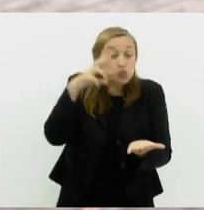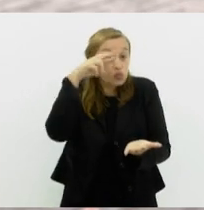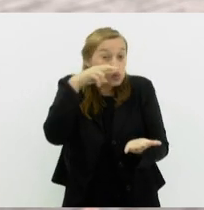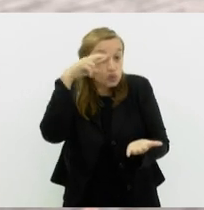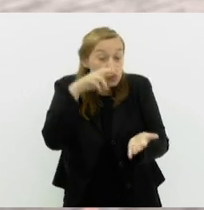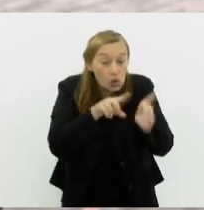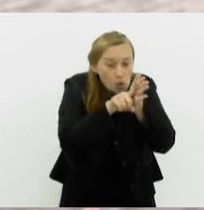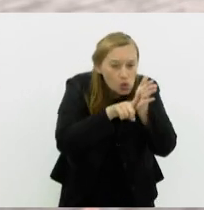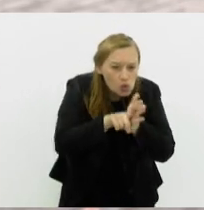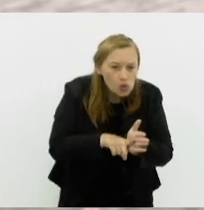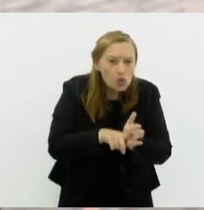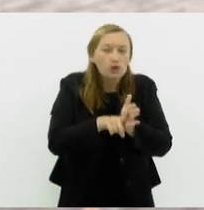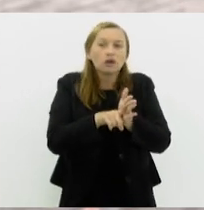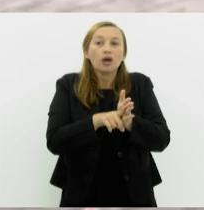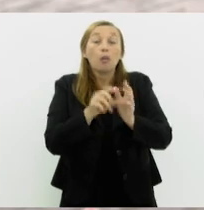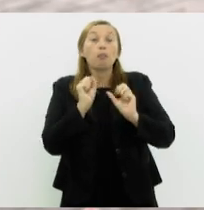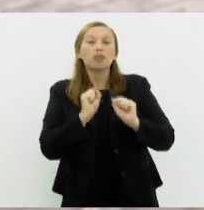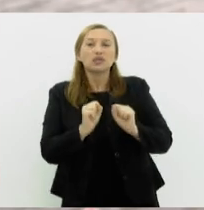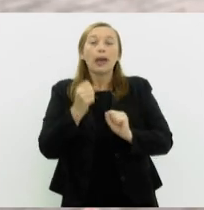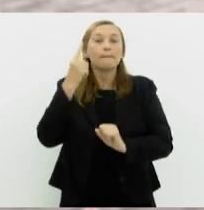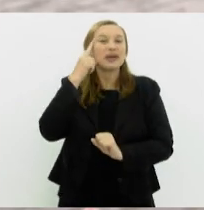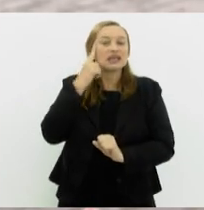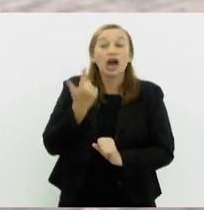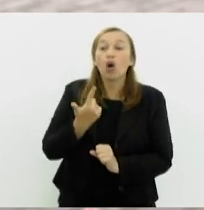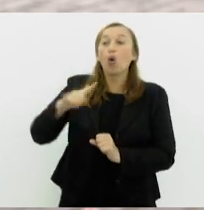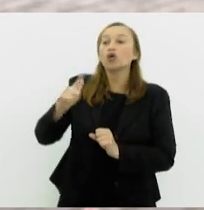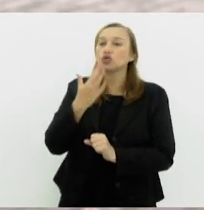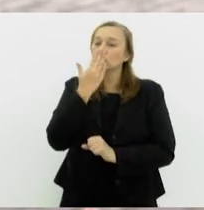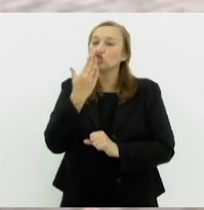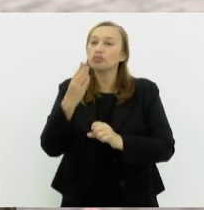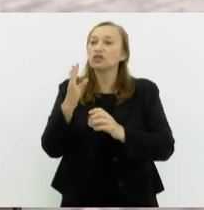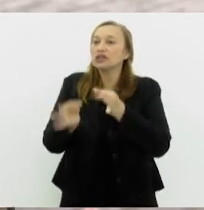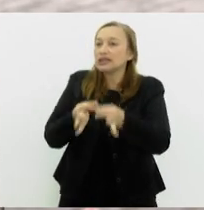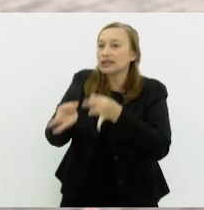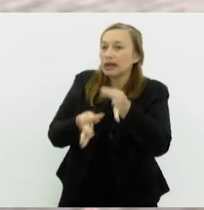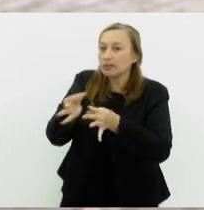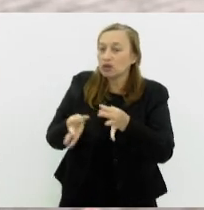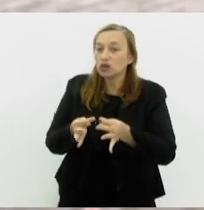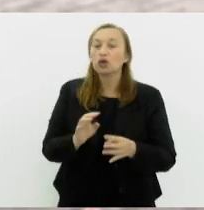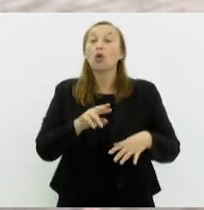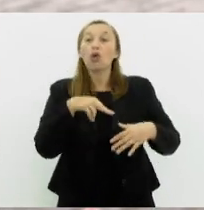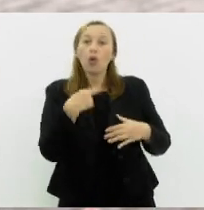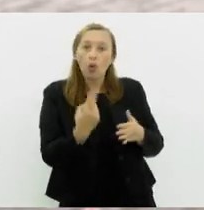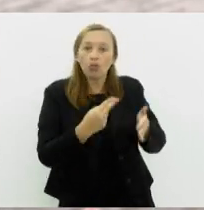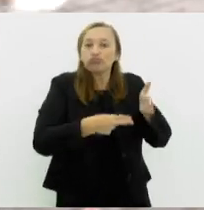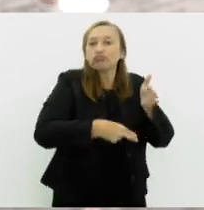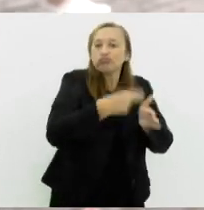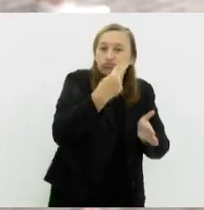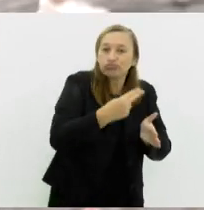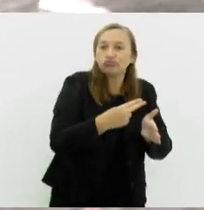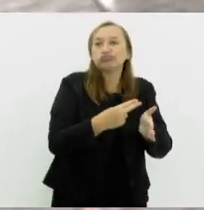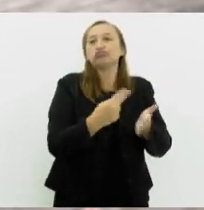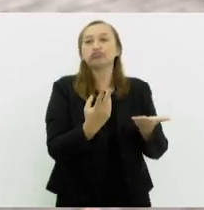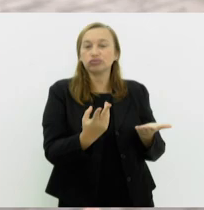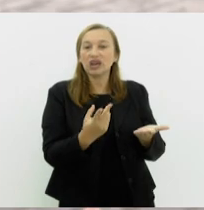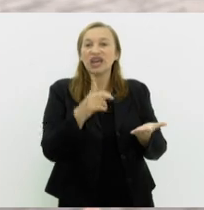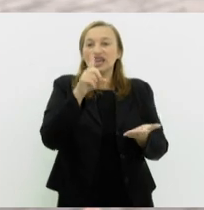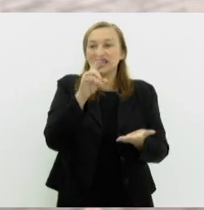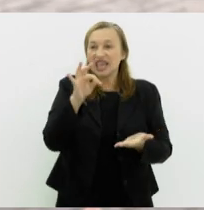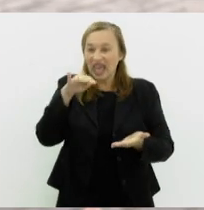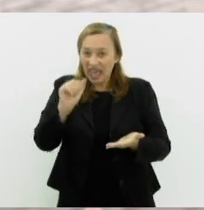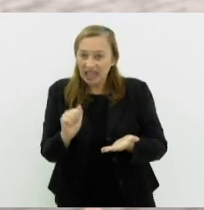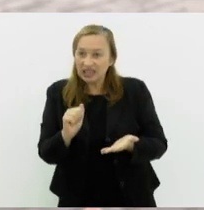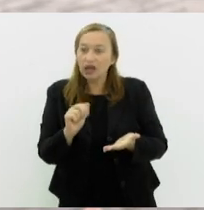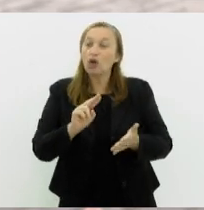fármaco resistente para a gente poder pensar em outros tratamentos, como, por exemplo, tratamento cirúrgico da epilepsia, dieta cetogênica ou